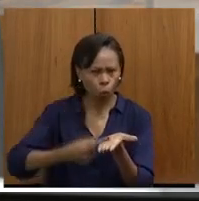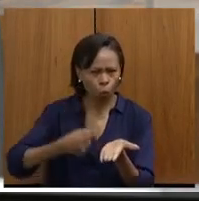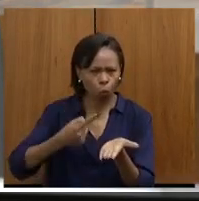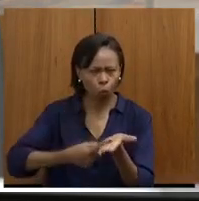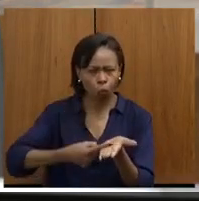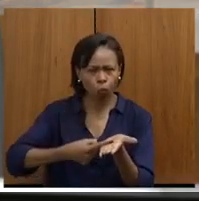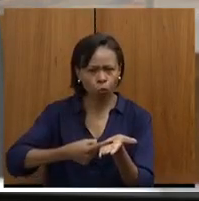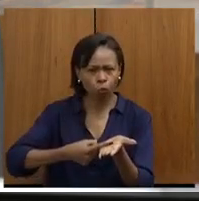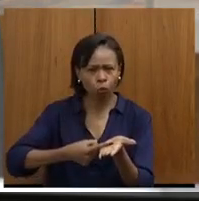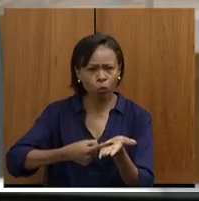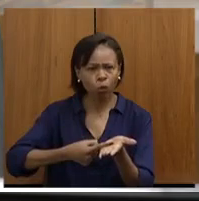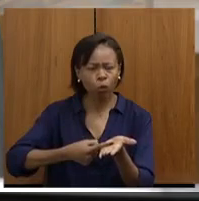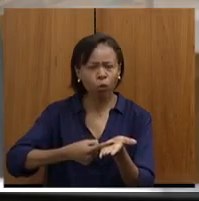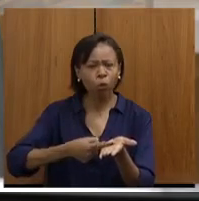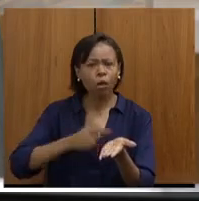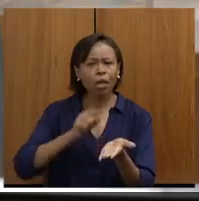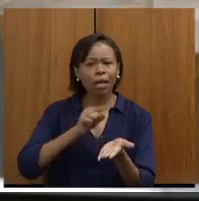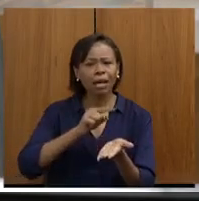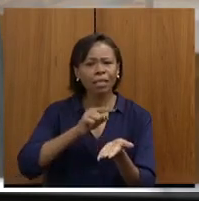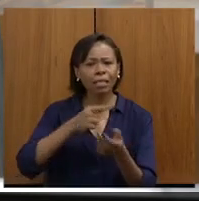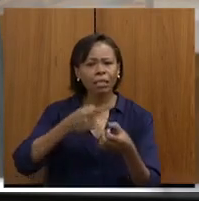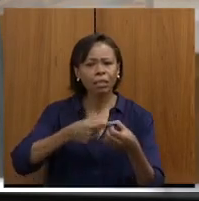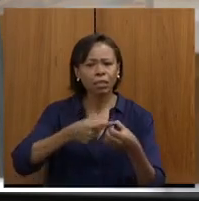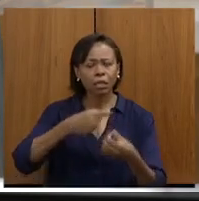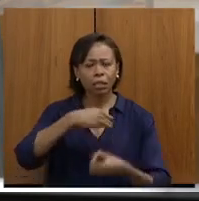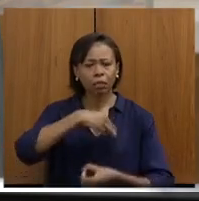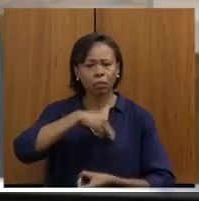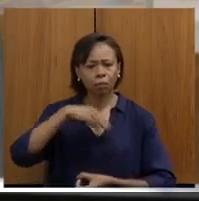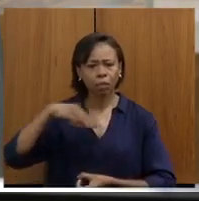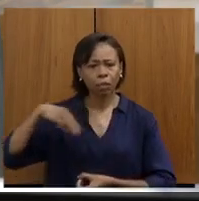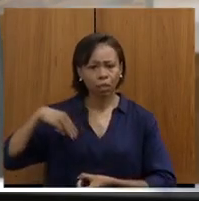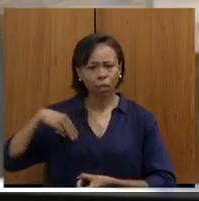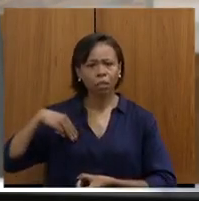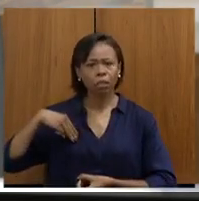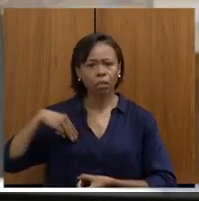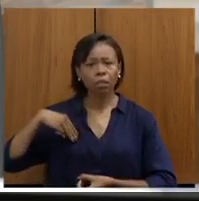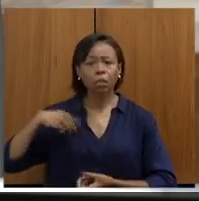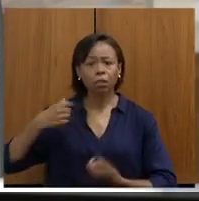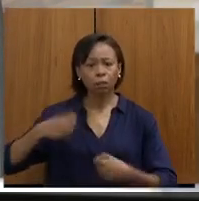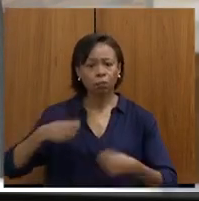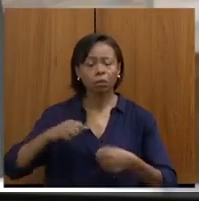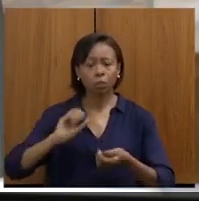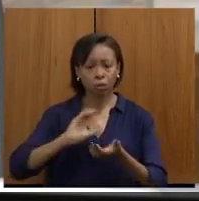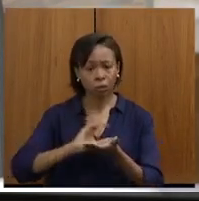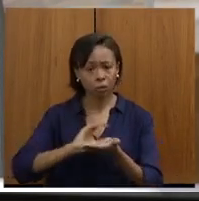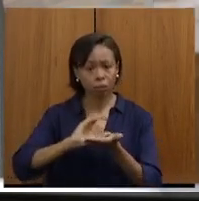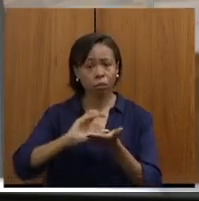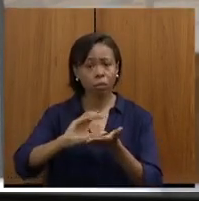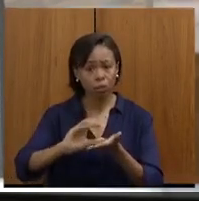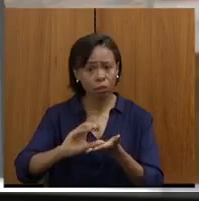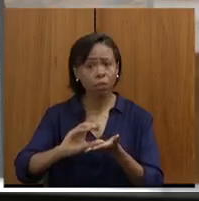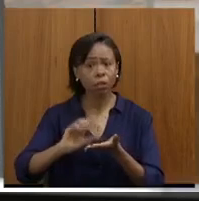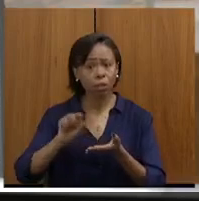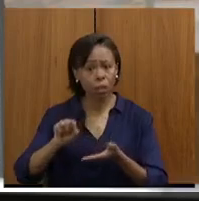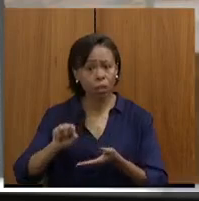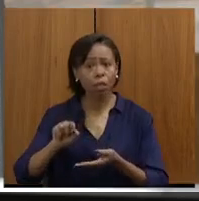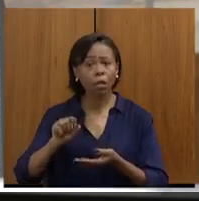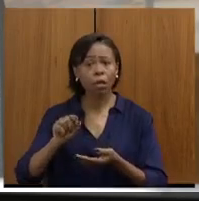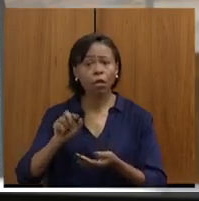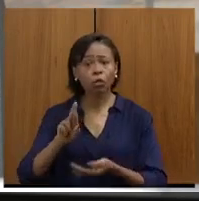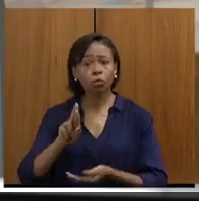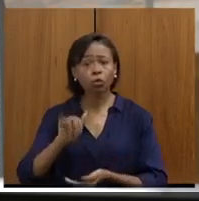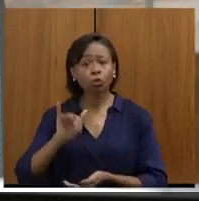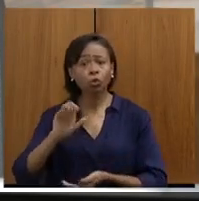Mariana, que nós tenhamos os investimentos no nosso Rio Doce,